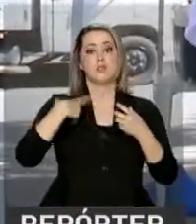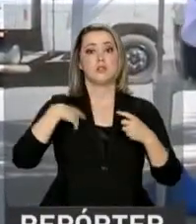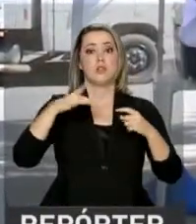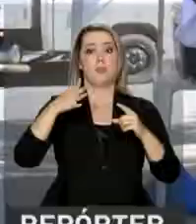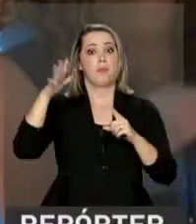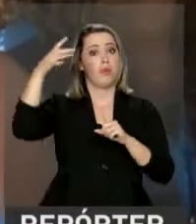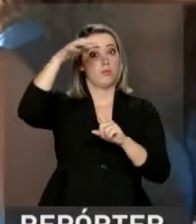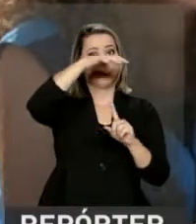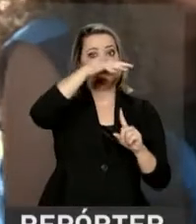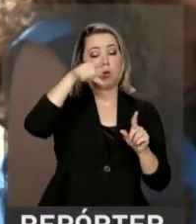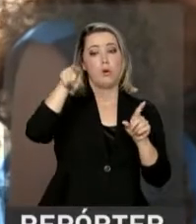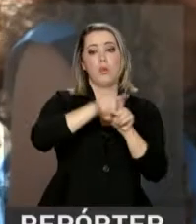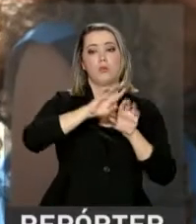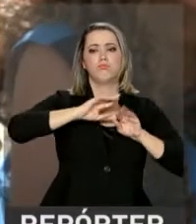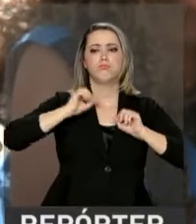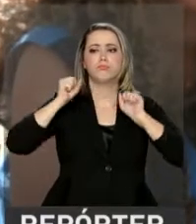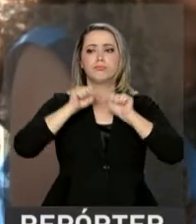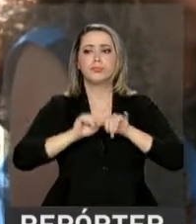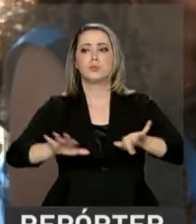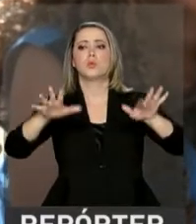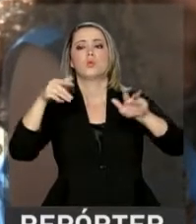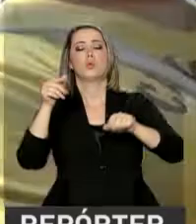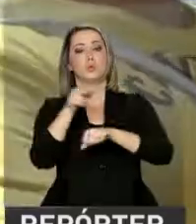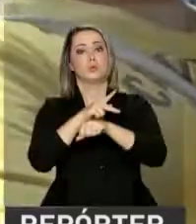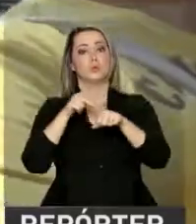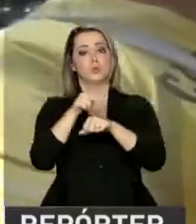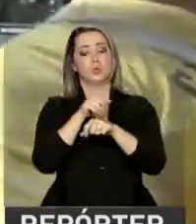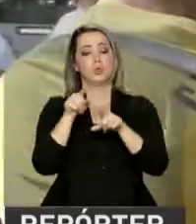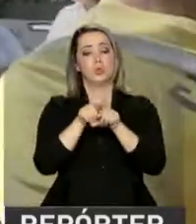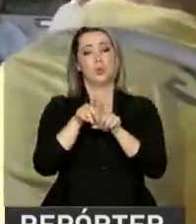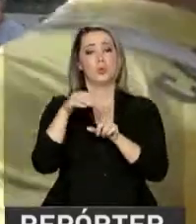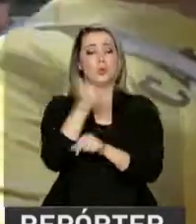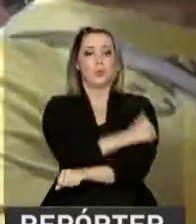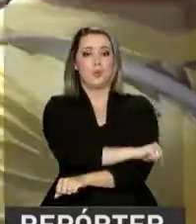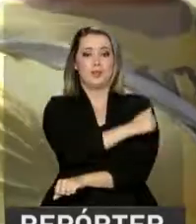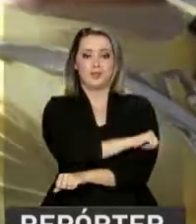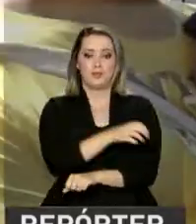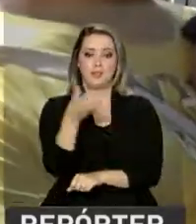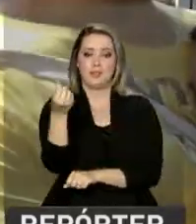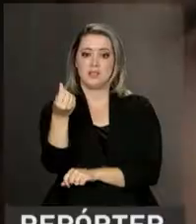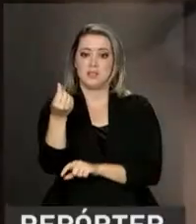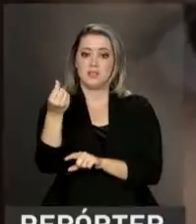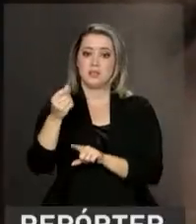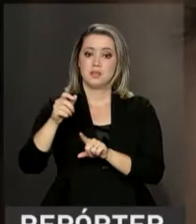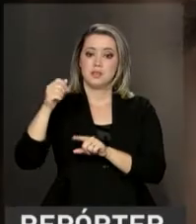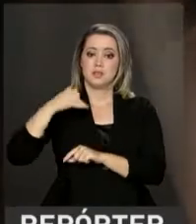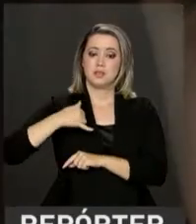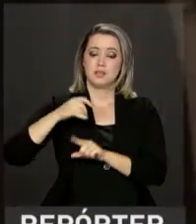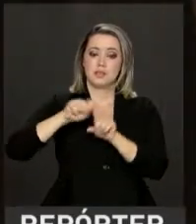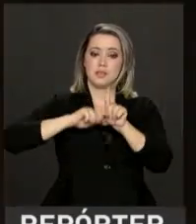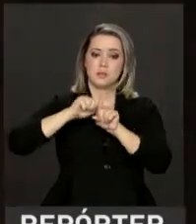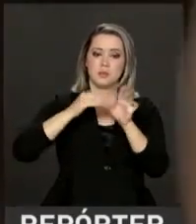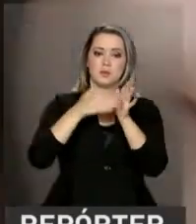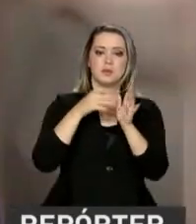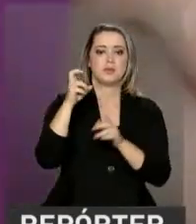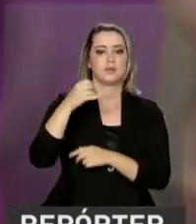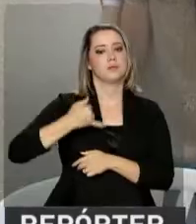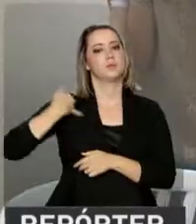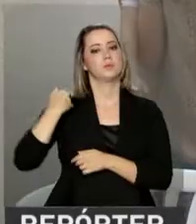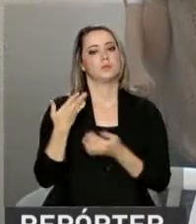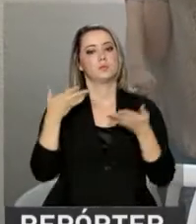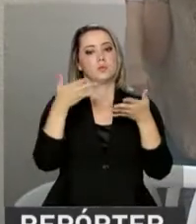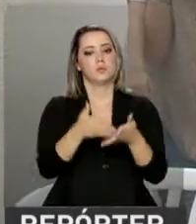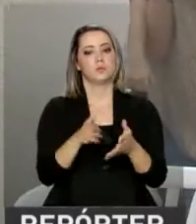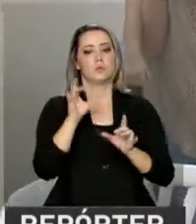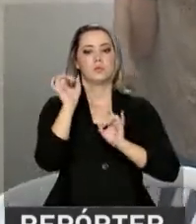agentes de saúde foram espalhadas pelo Rio de Janeiro. As crianças entre 6 meses e 5 anos fazem parte do público-alvo. O